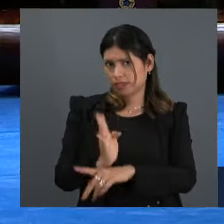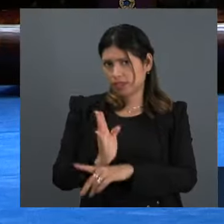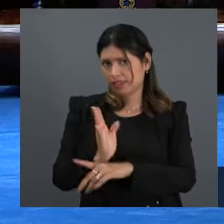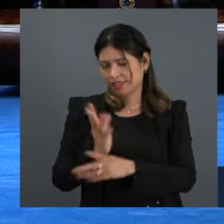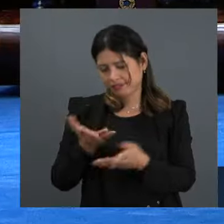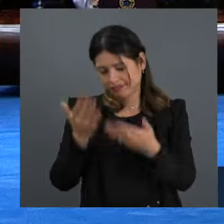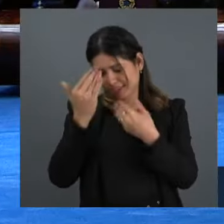Obrigado, Senado.